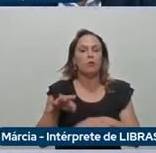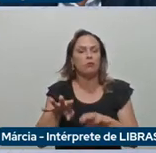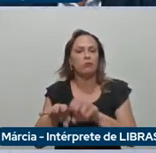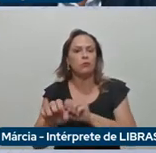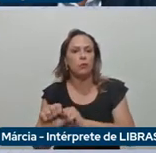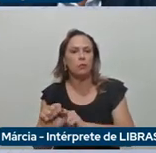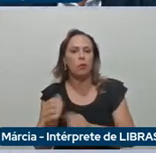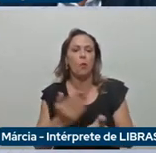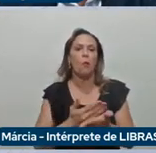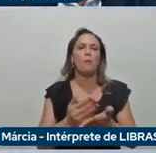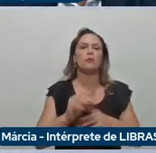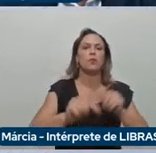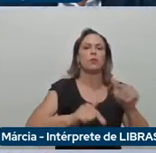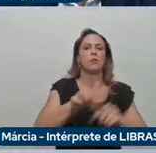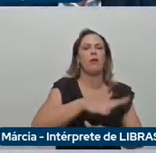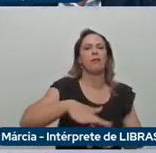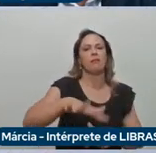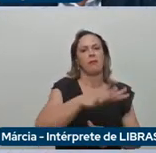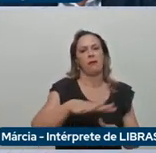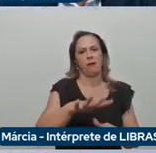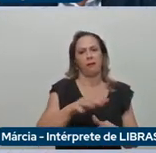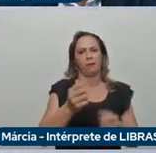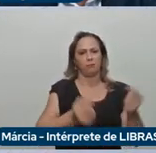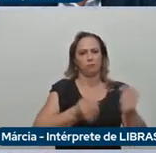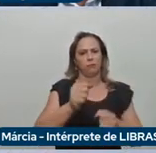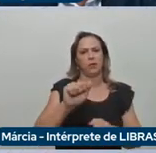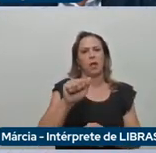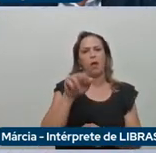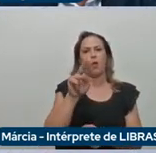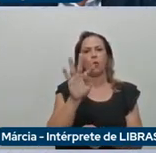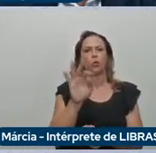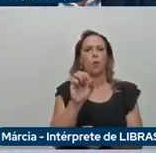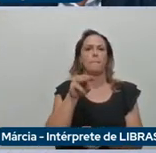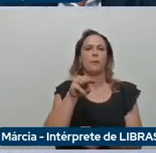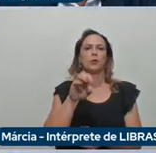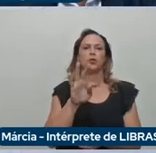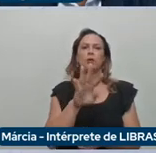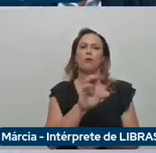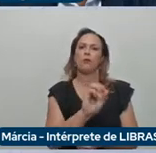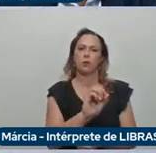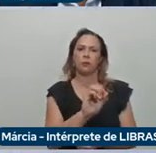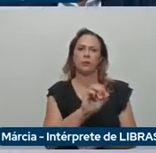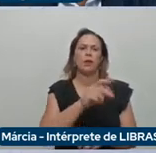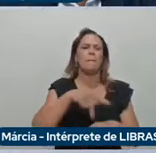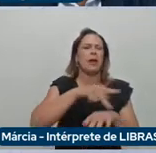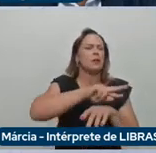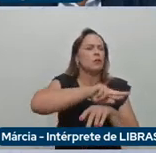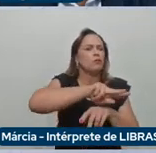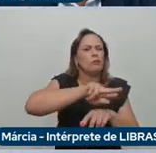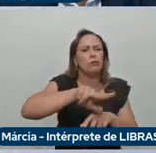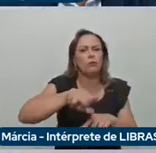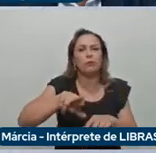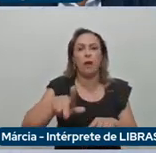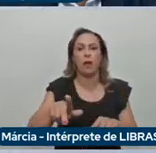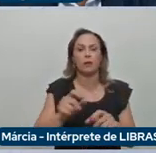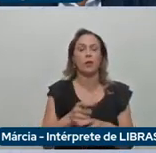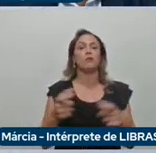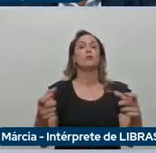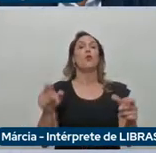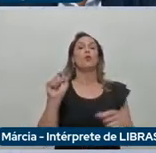mundo automotivo, em muitos países, em muitas funções, e tive a sorte de chegar no Brasil,